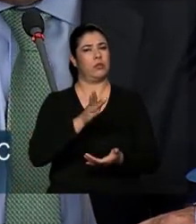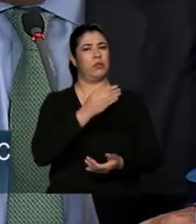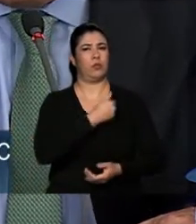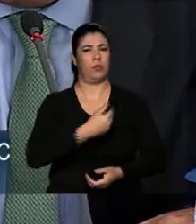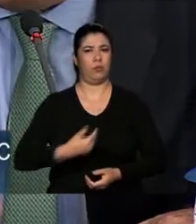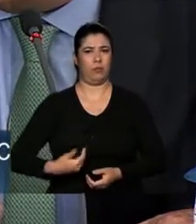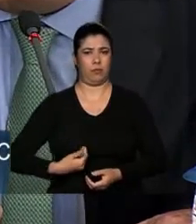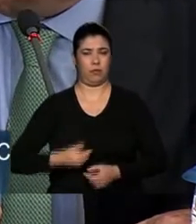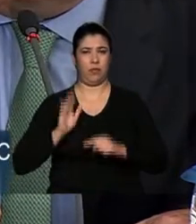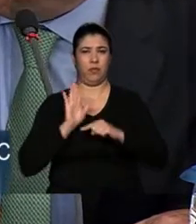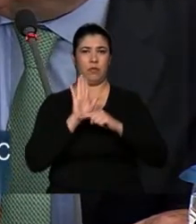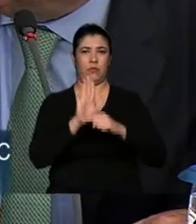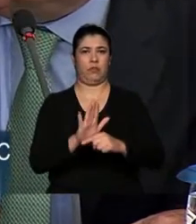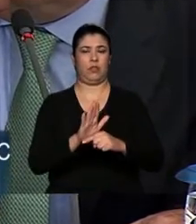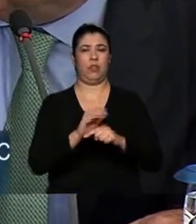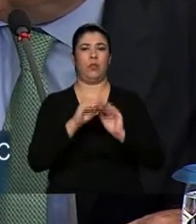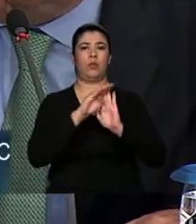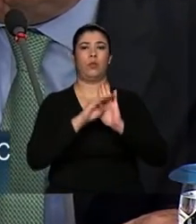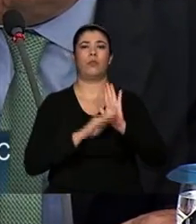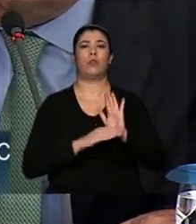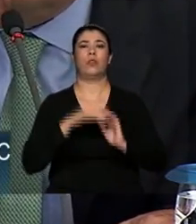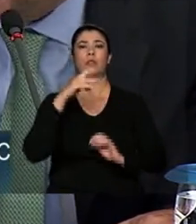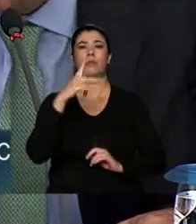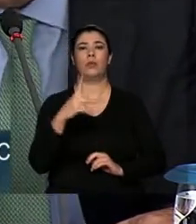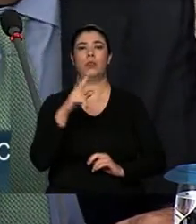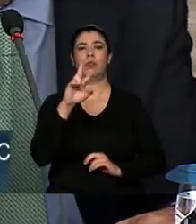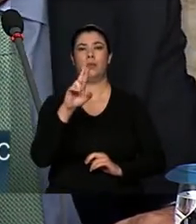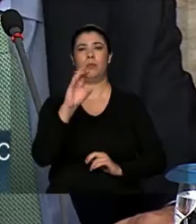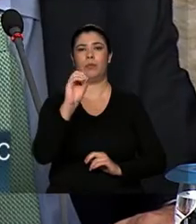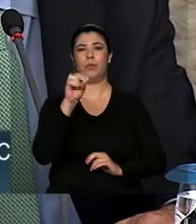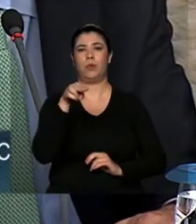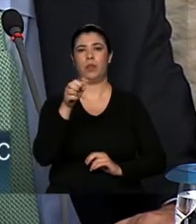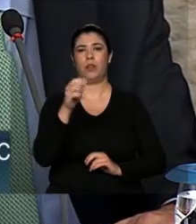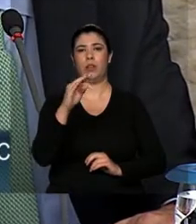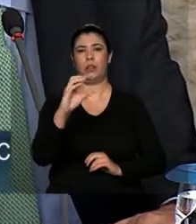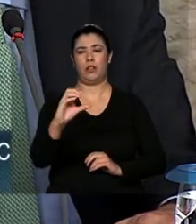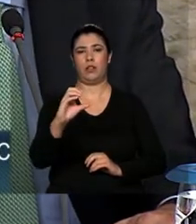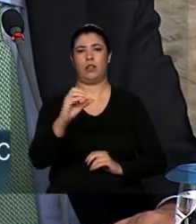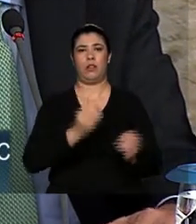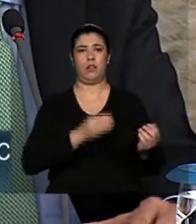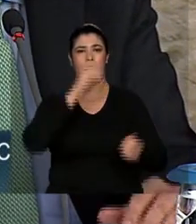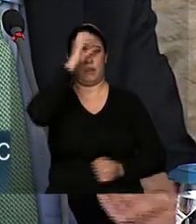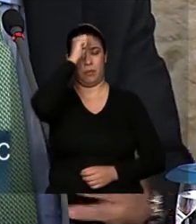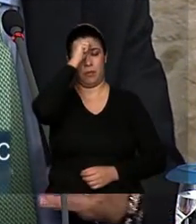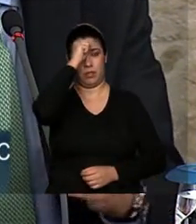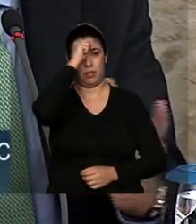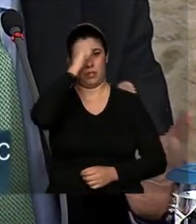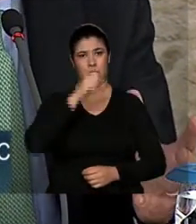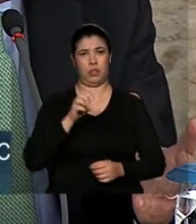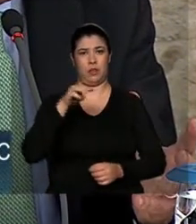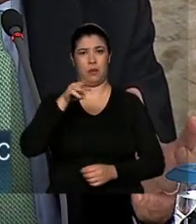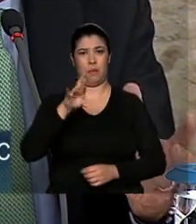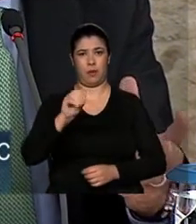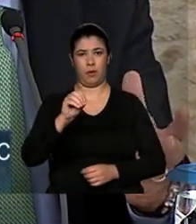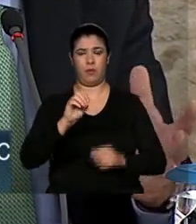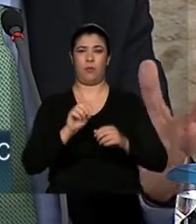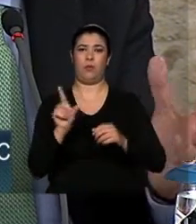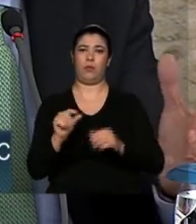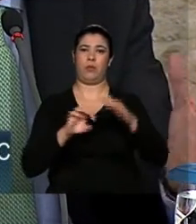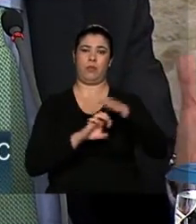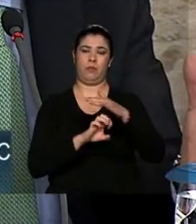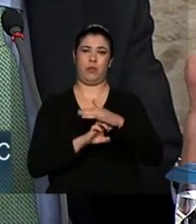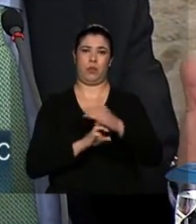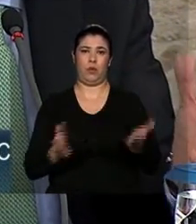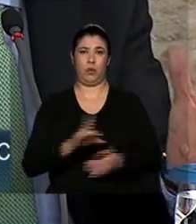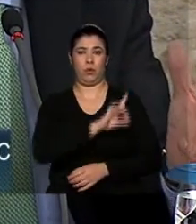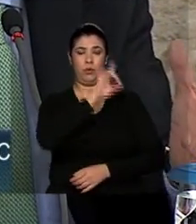o governo vai bancar através do Pronatec, Aprendiz, Micro e Pequena Empresa. Então, no dia de hoje, nós estamos